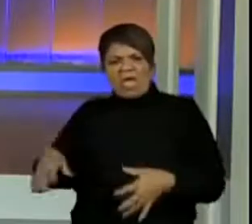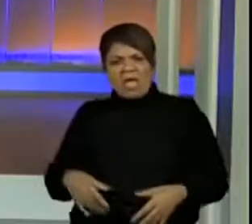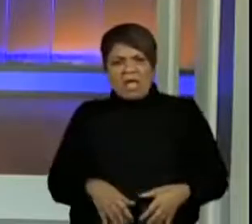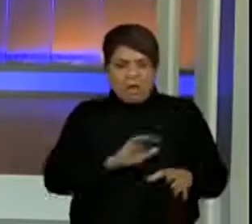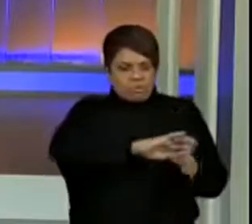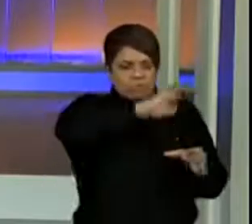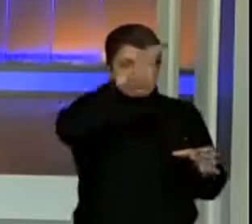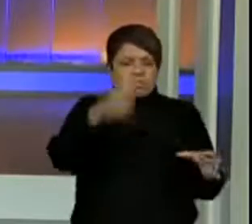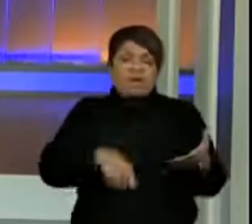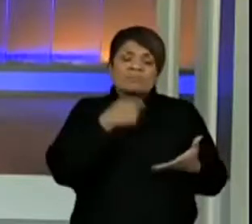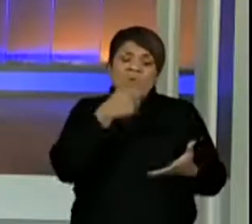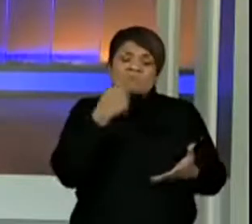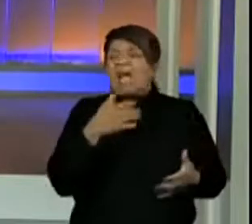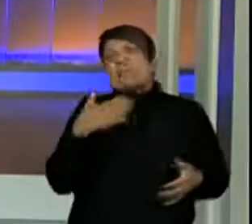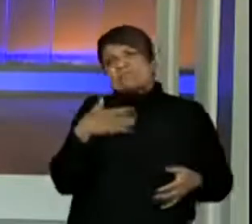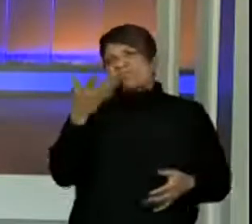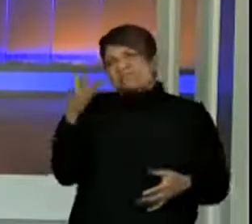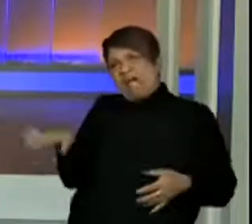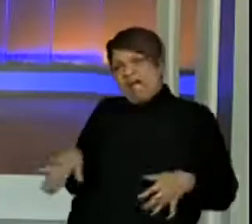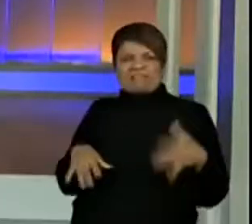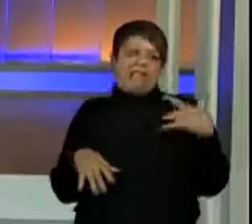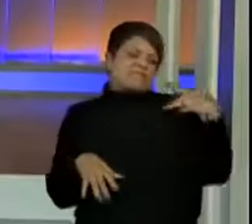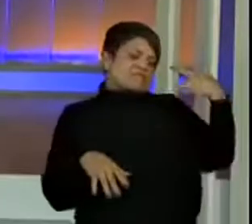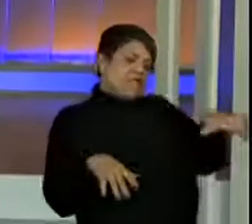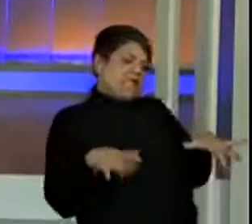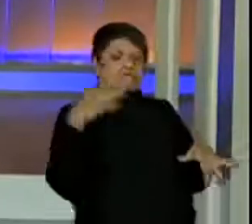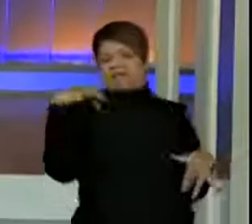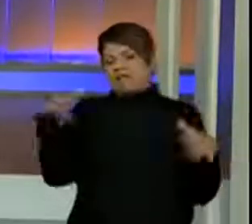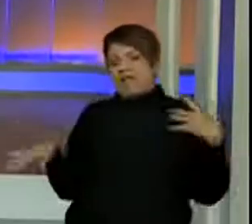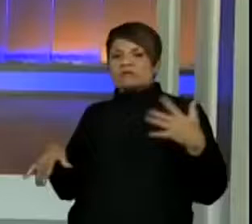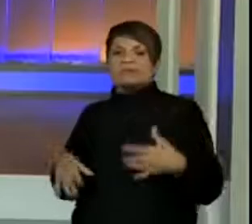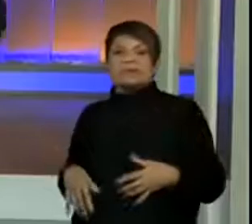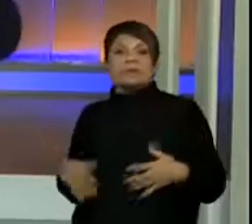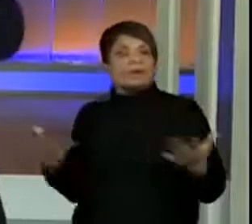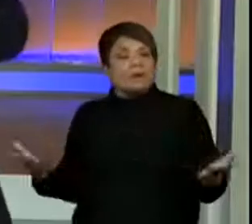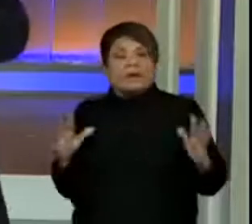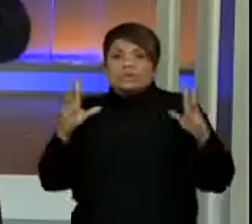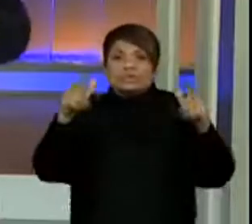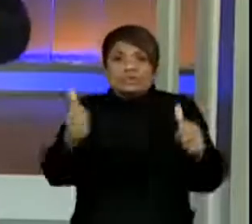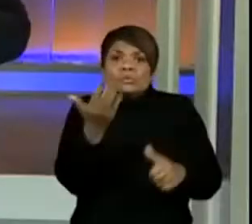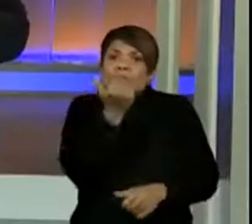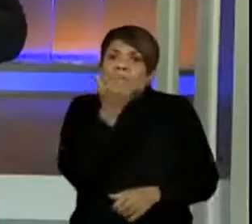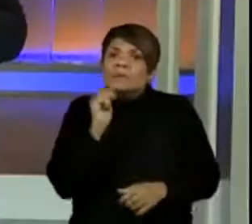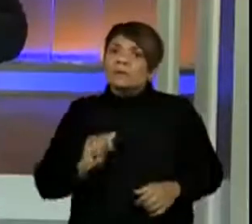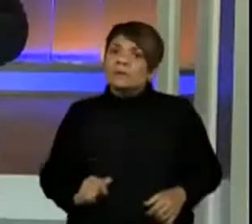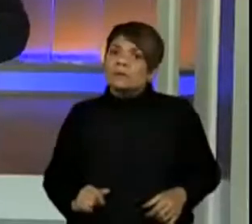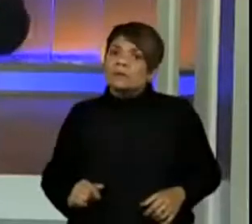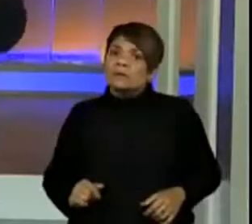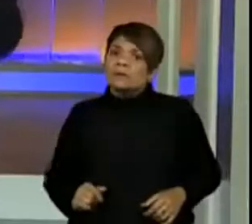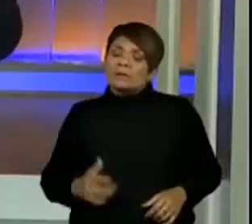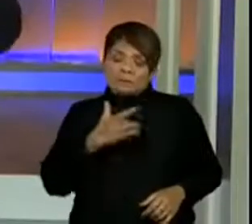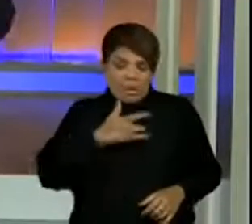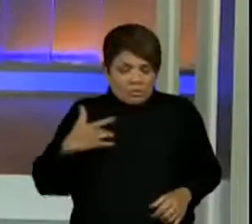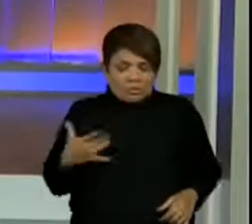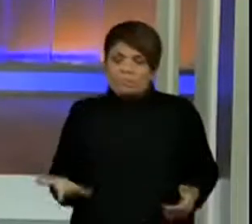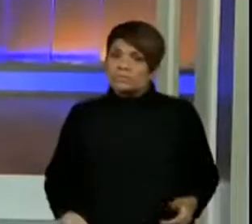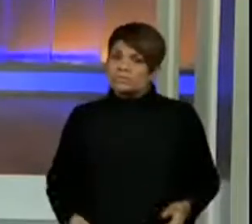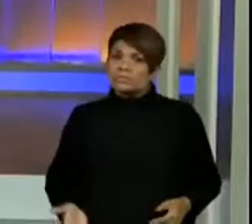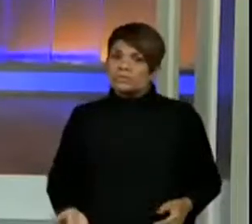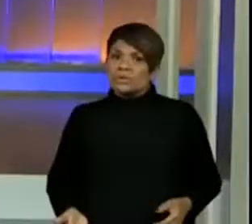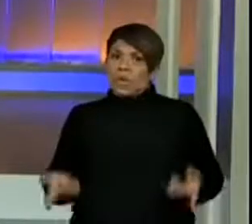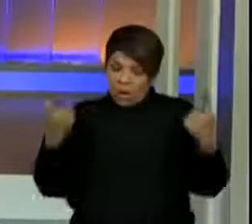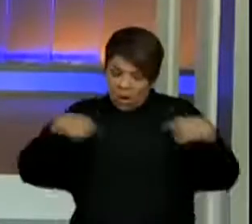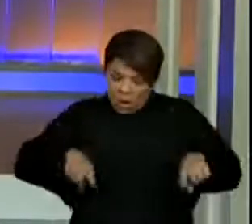fora. Ah, eu não gosto disso, eu não gosto daquilo. Tudo é alimento. Tá? E aí, a